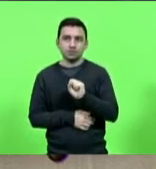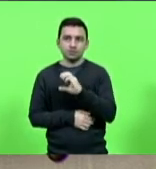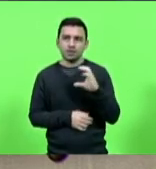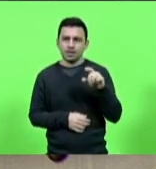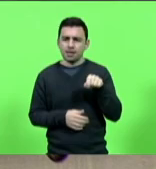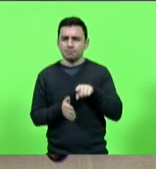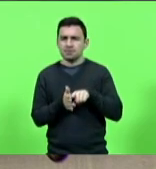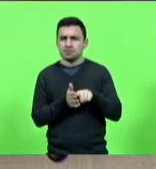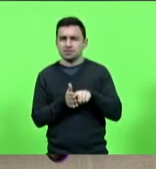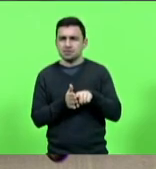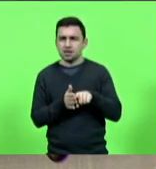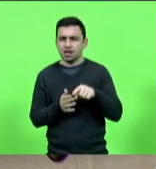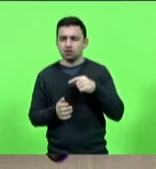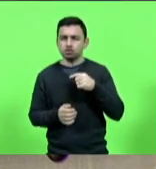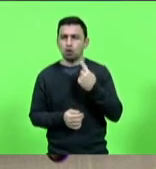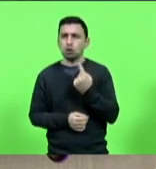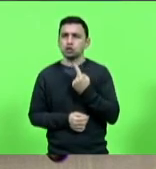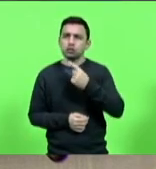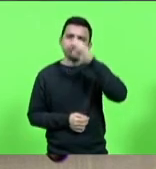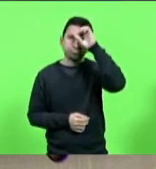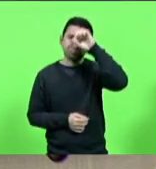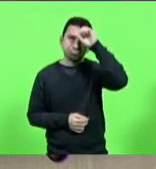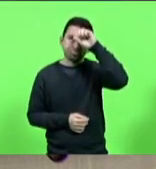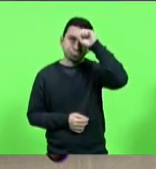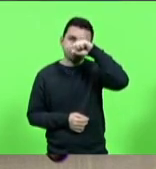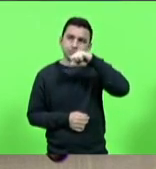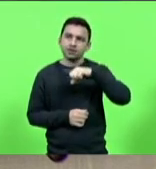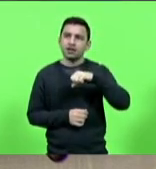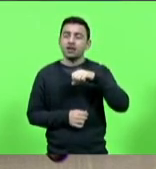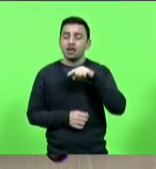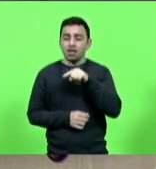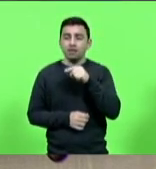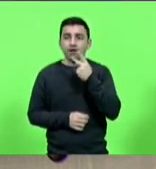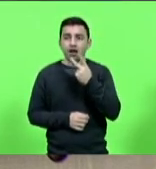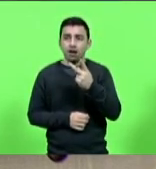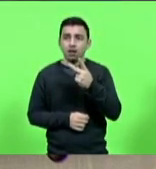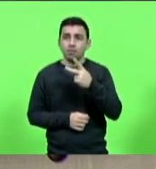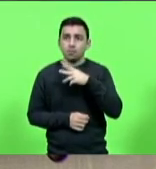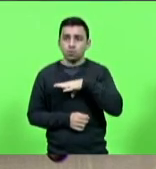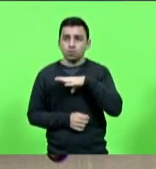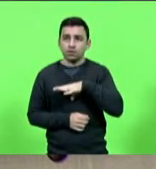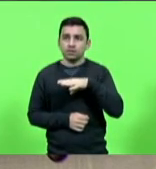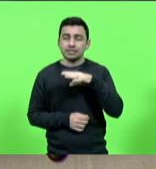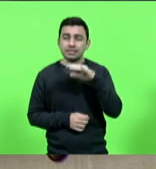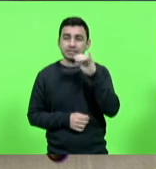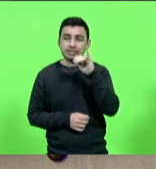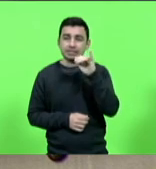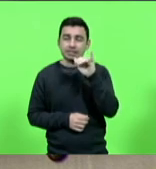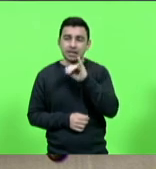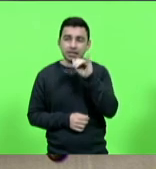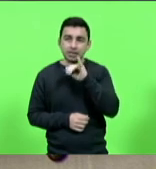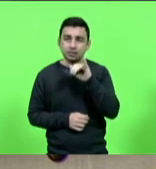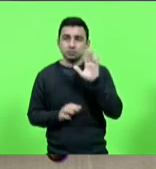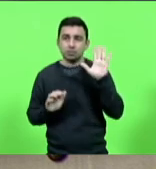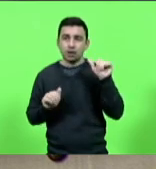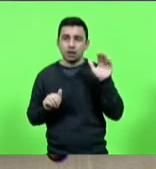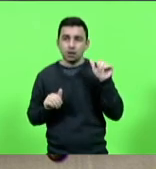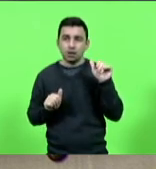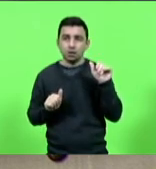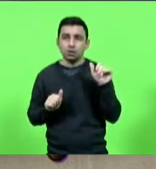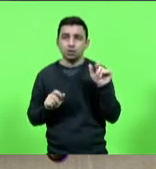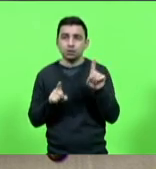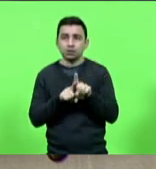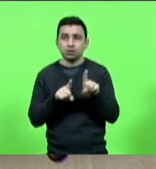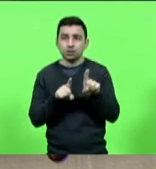historiador, autodidata, falava português, italiano, espanhol e a